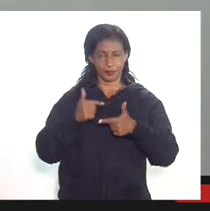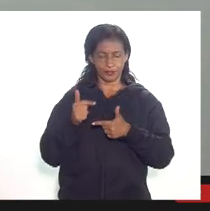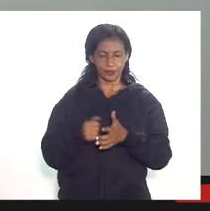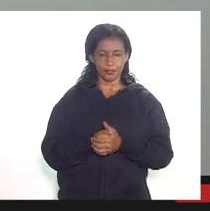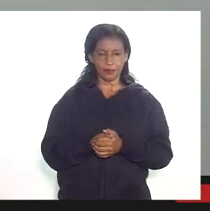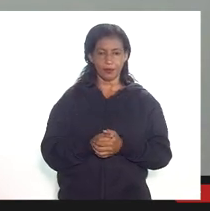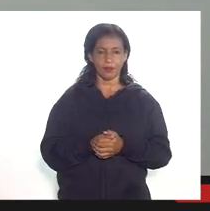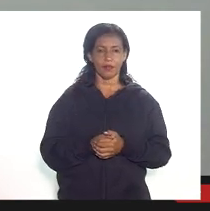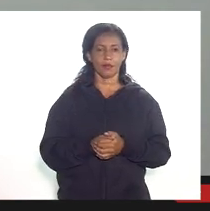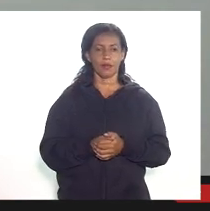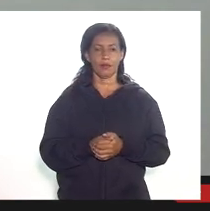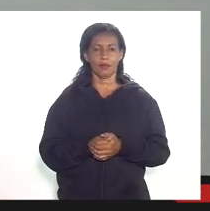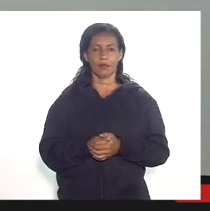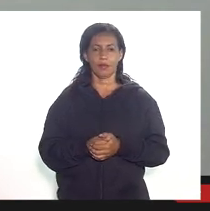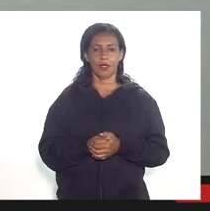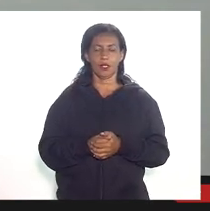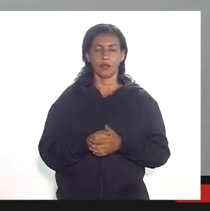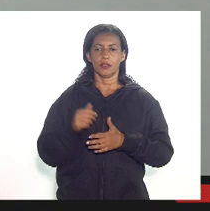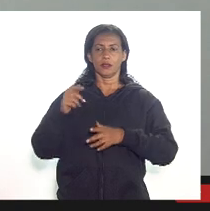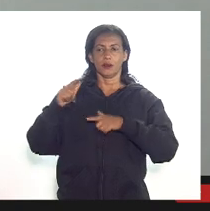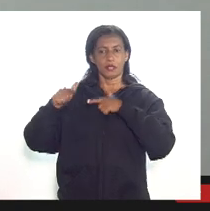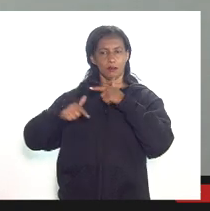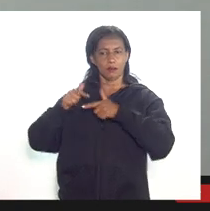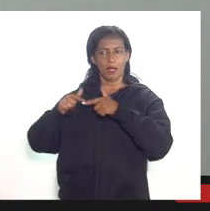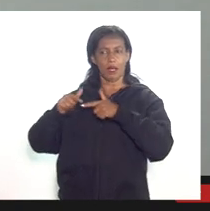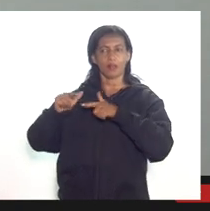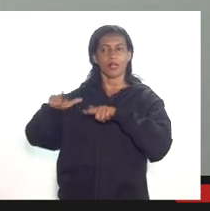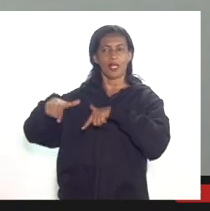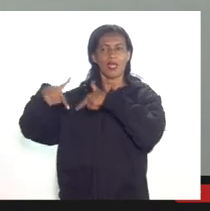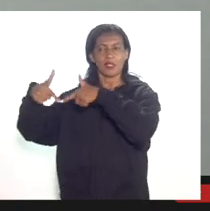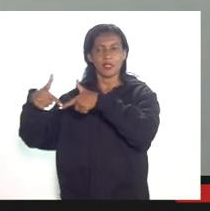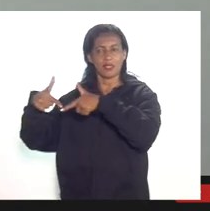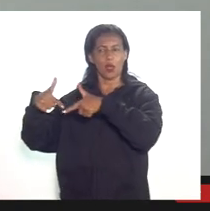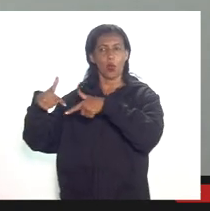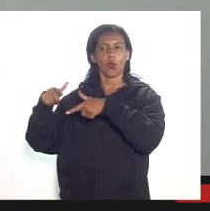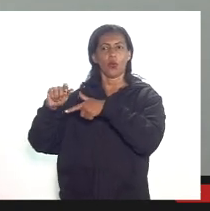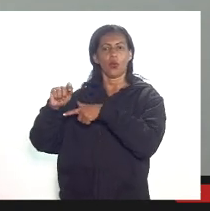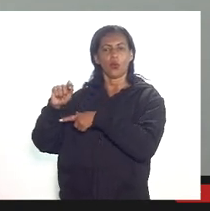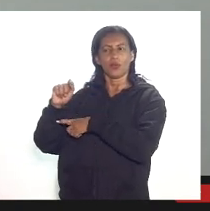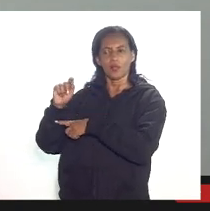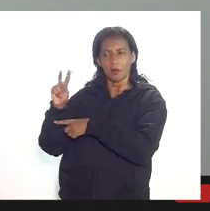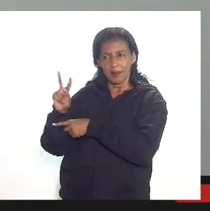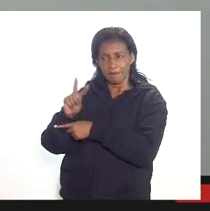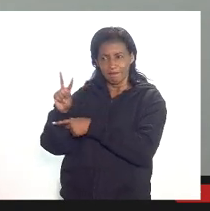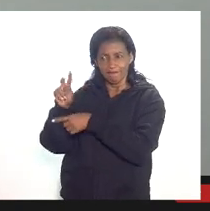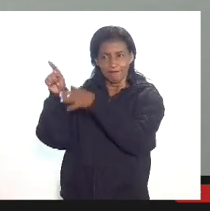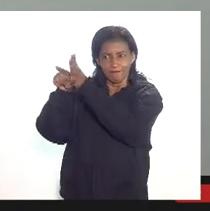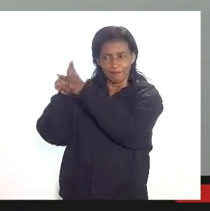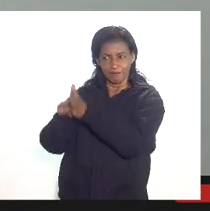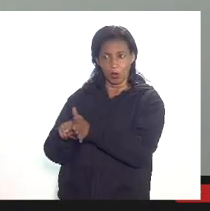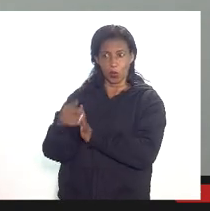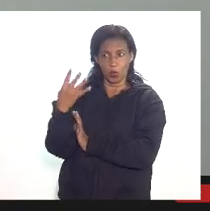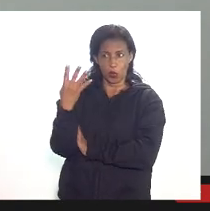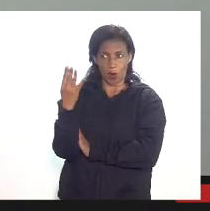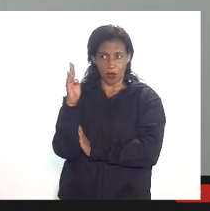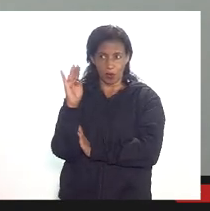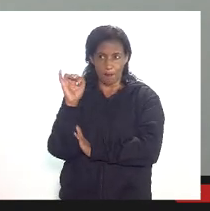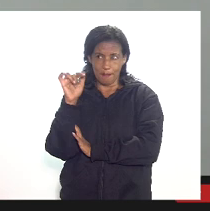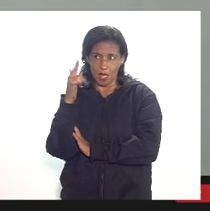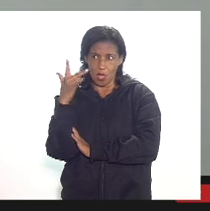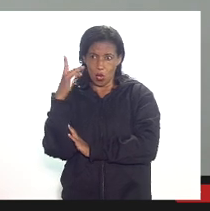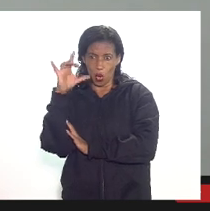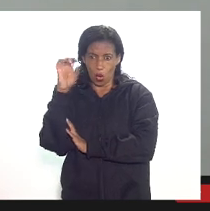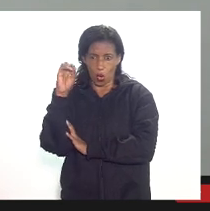tartaruga verde também está sendo alvo de ação fiscal a ação fiscal está em curso existe também 4 bilhões deduzidos em custos de